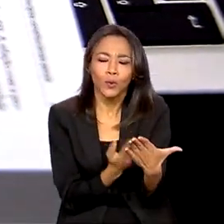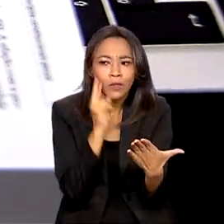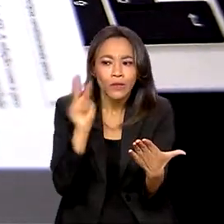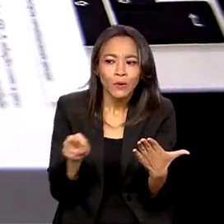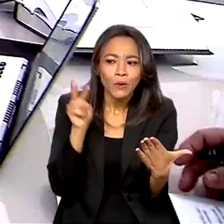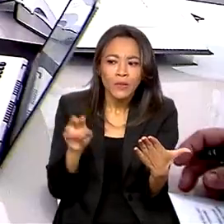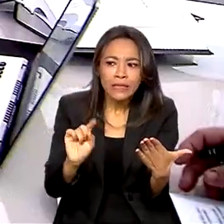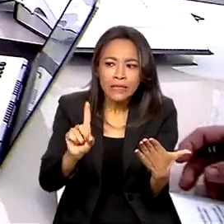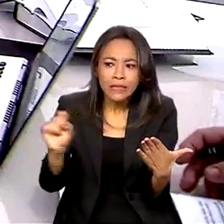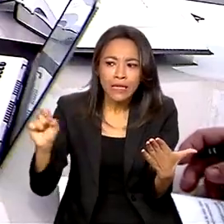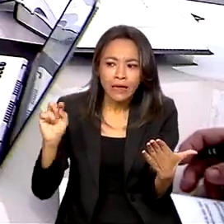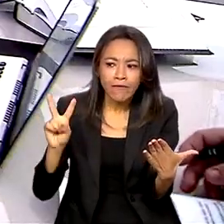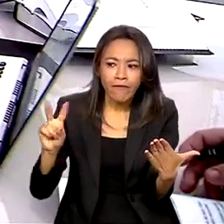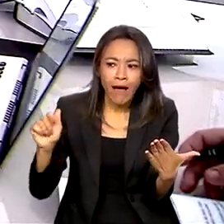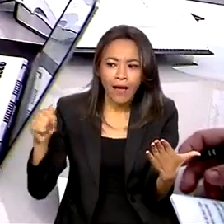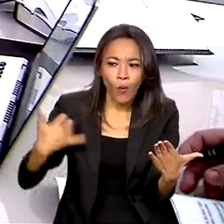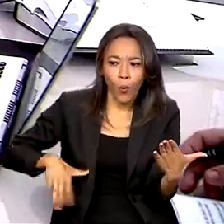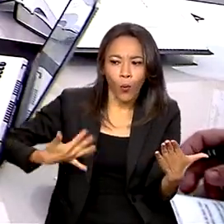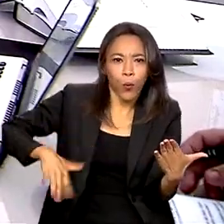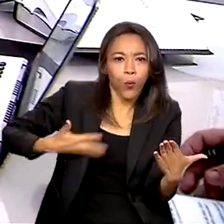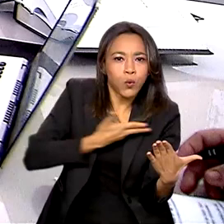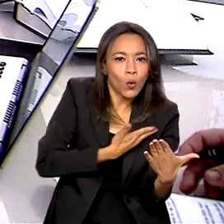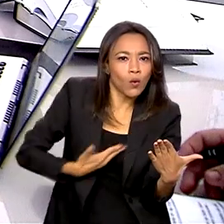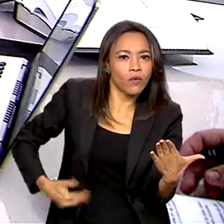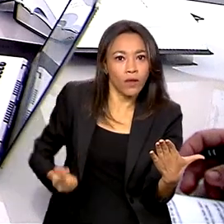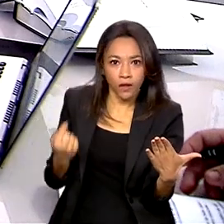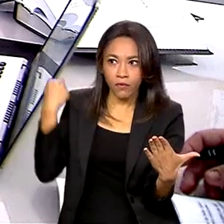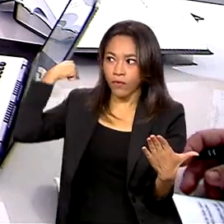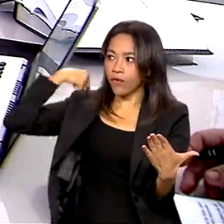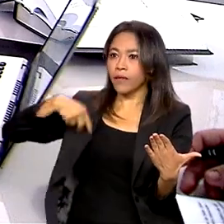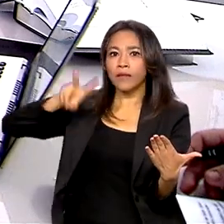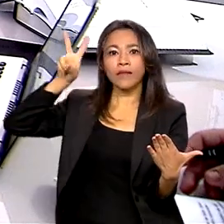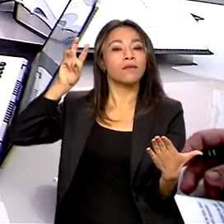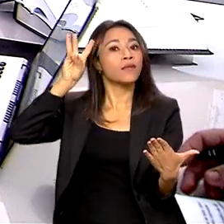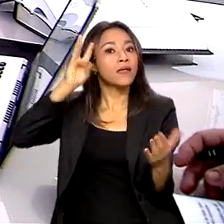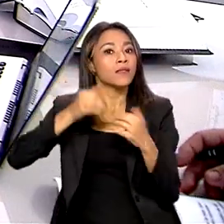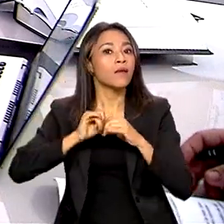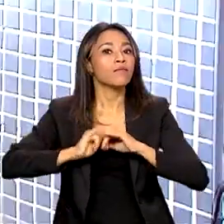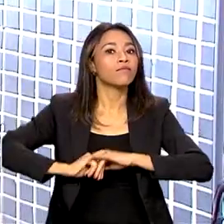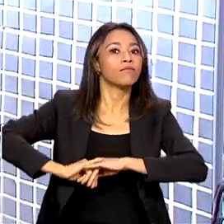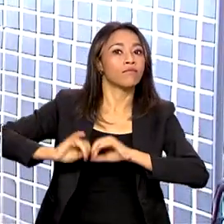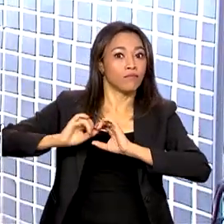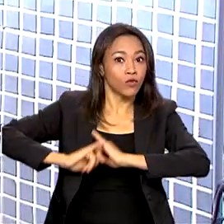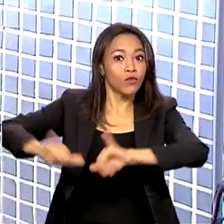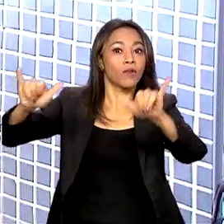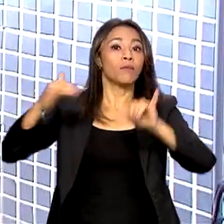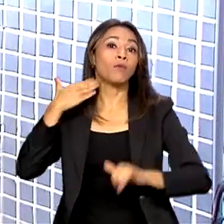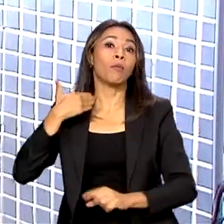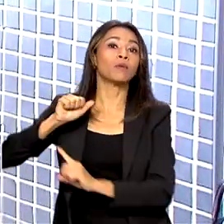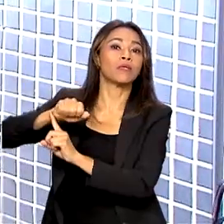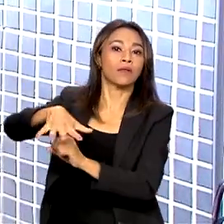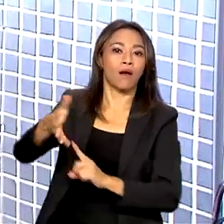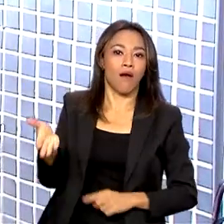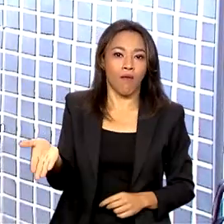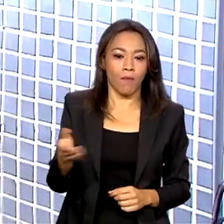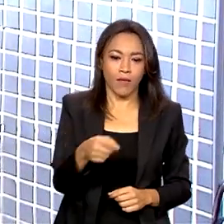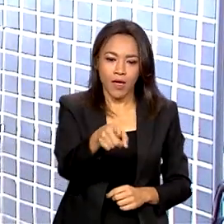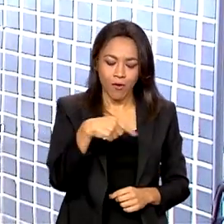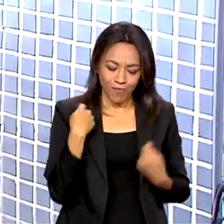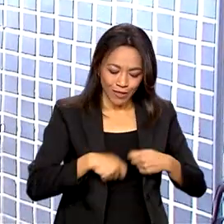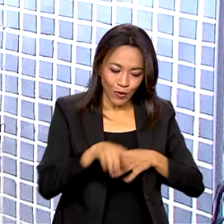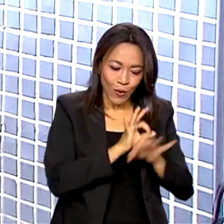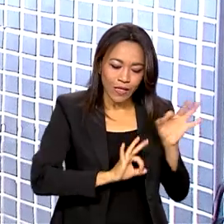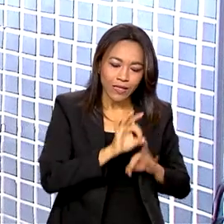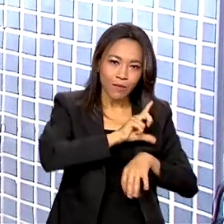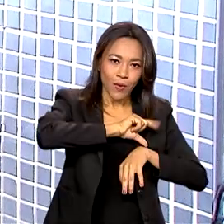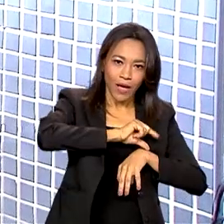das 100 vagas autorizadas nesta terça-feira para o Banco Central. Para organizar o meu tempo, eu tenho que organizar o meu horário de